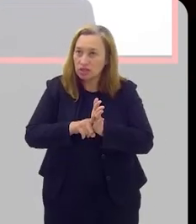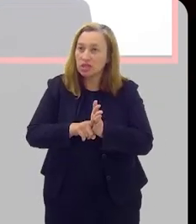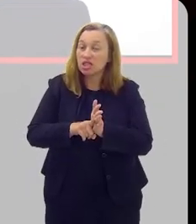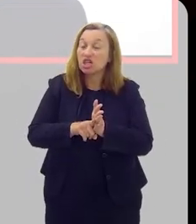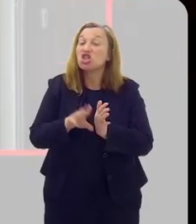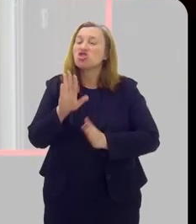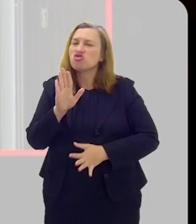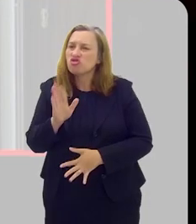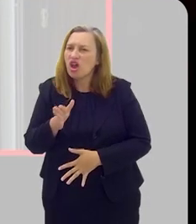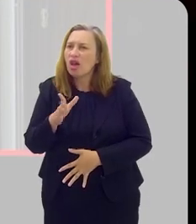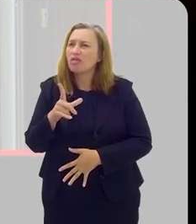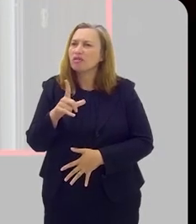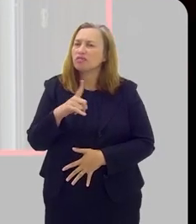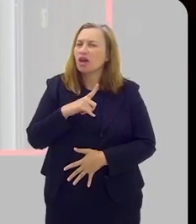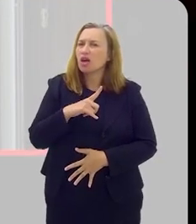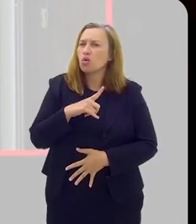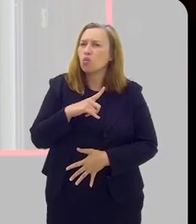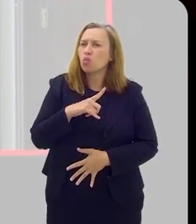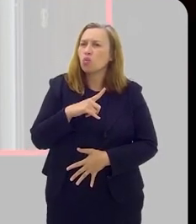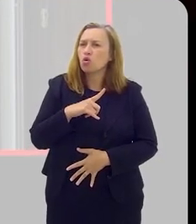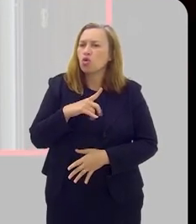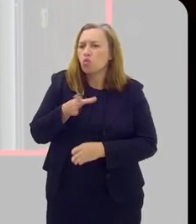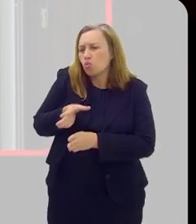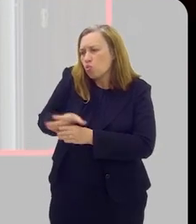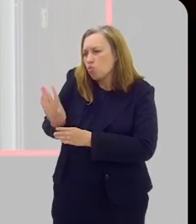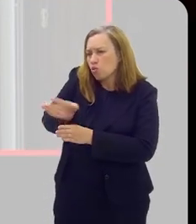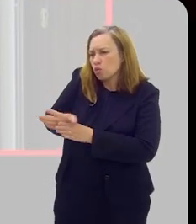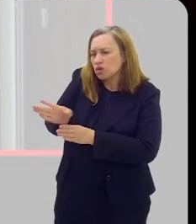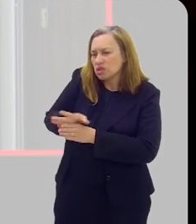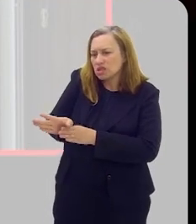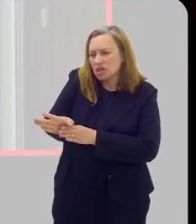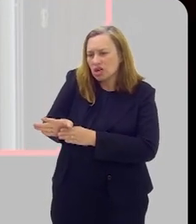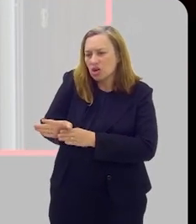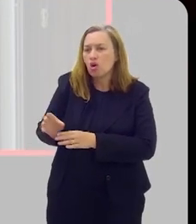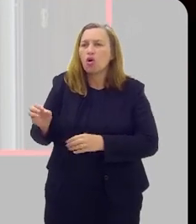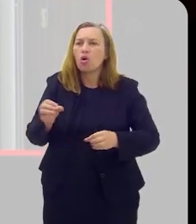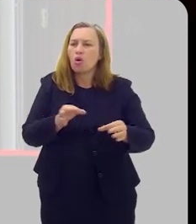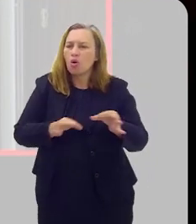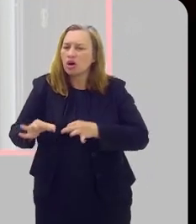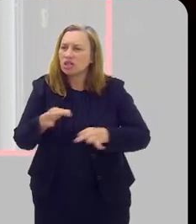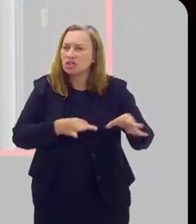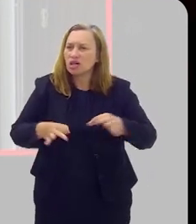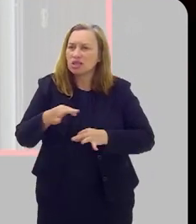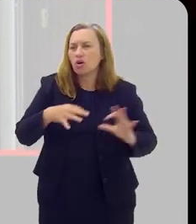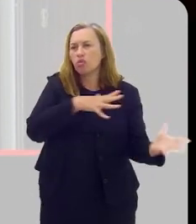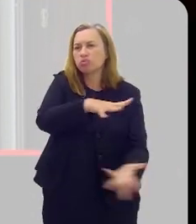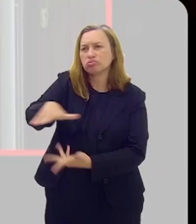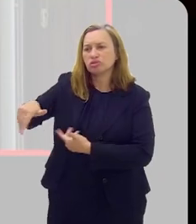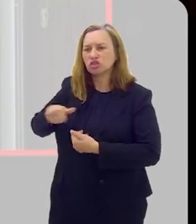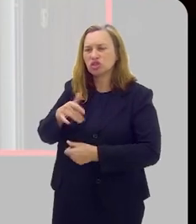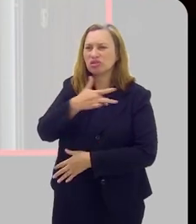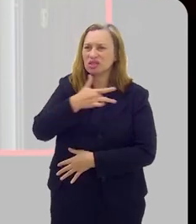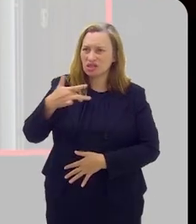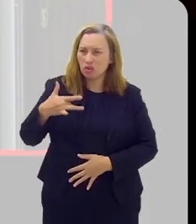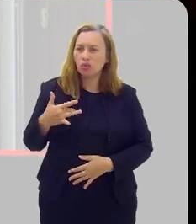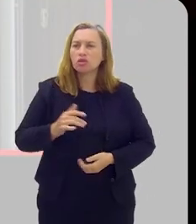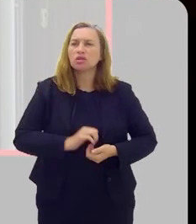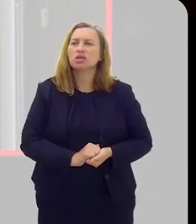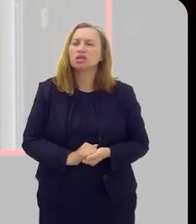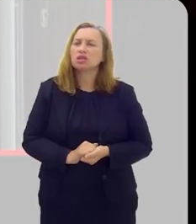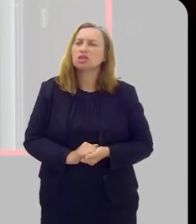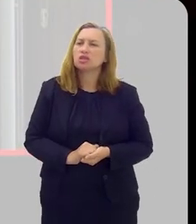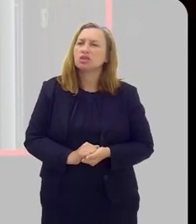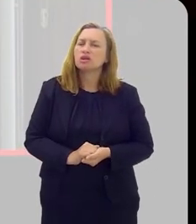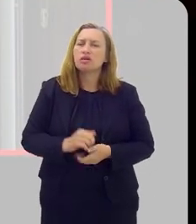enfim. E já existe uma orientação da Organização Mundial da Saúde, o próprio Ministério da Saúde